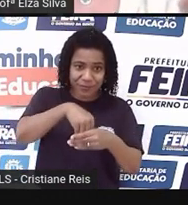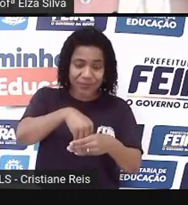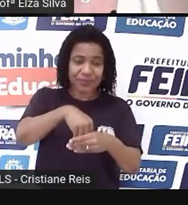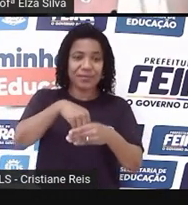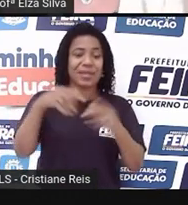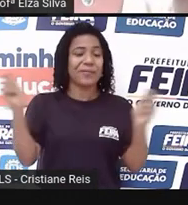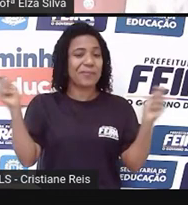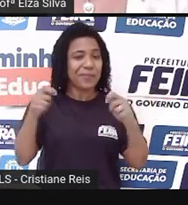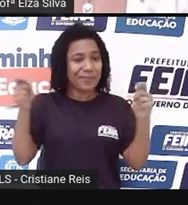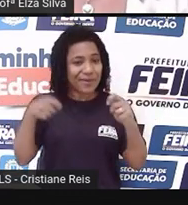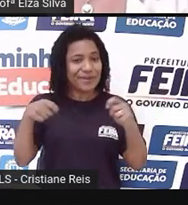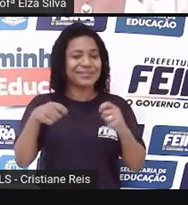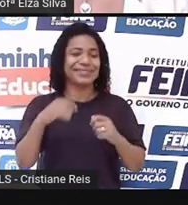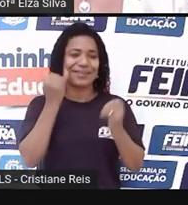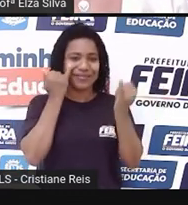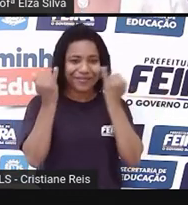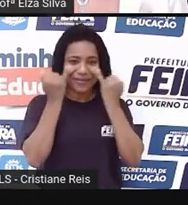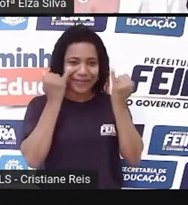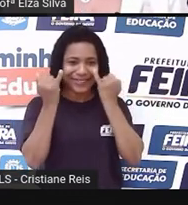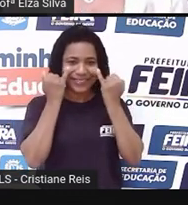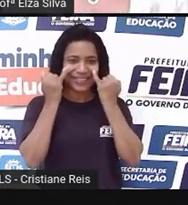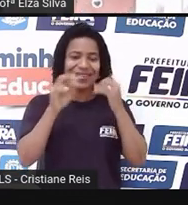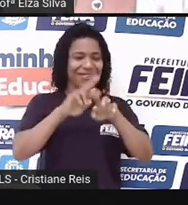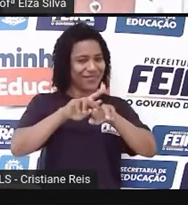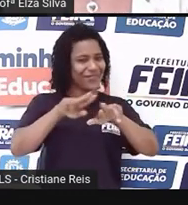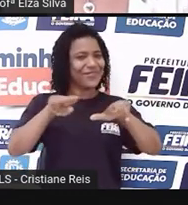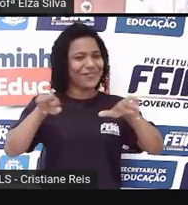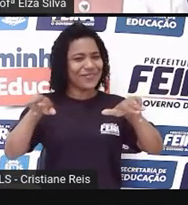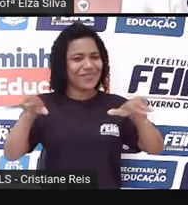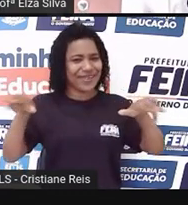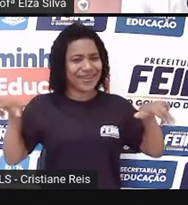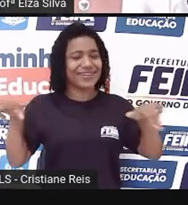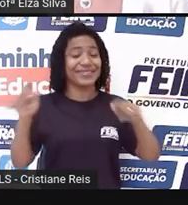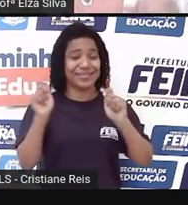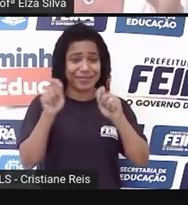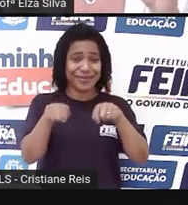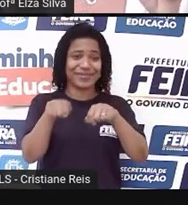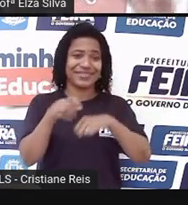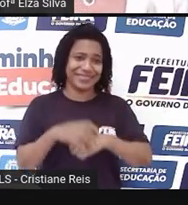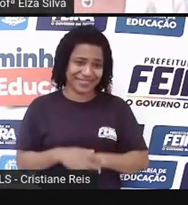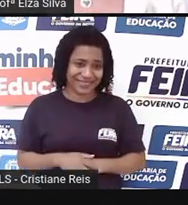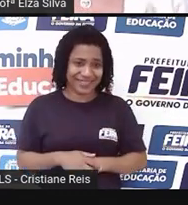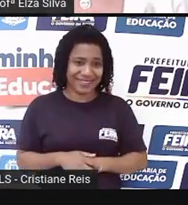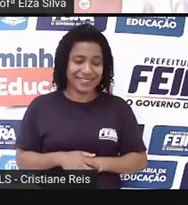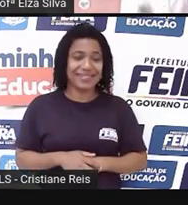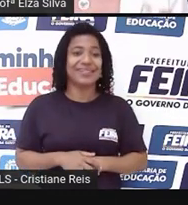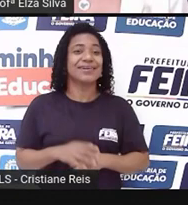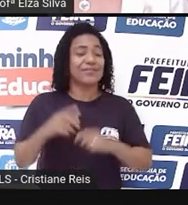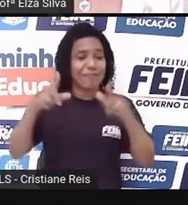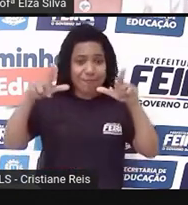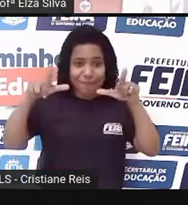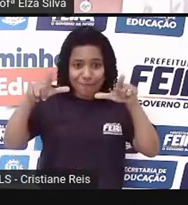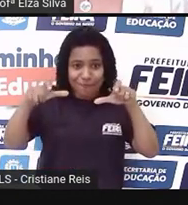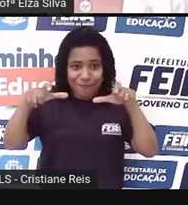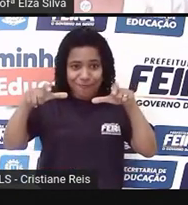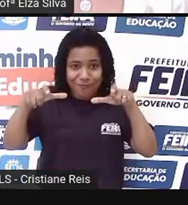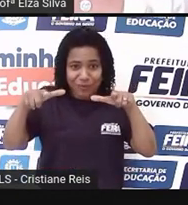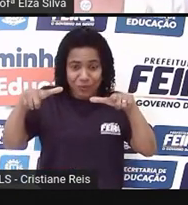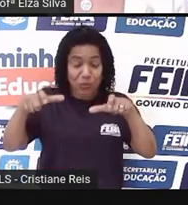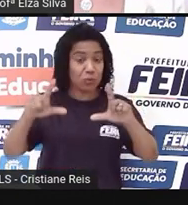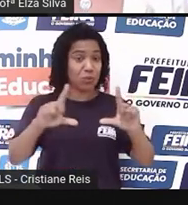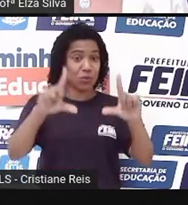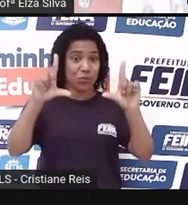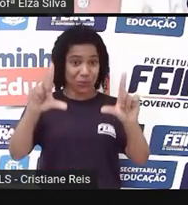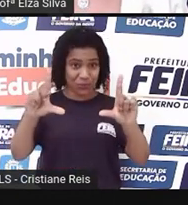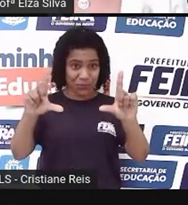envelope colocando todas as informações. Como nós vimos hoje aqui em inglês. Faz uma foto com o celular na posição